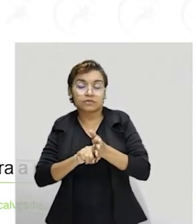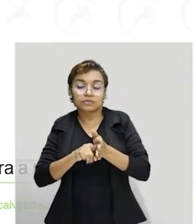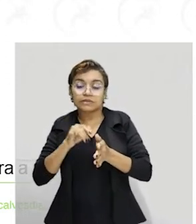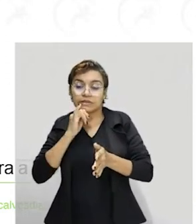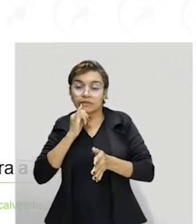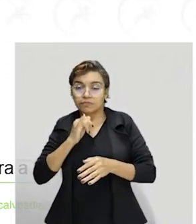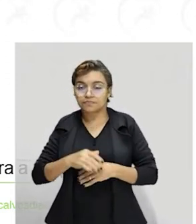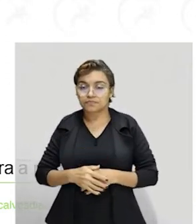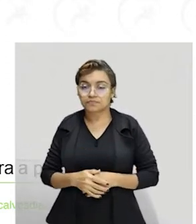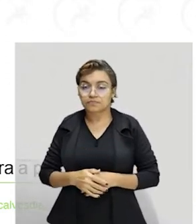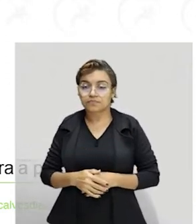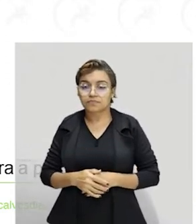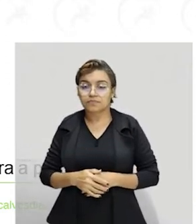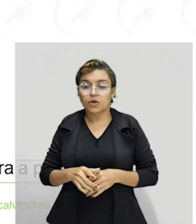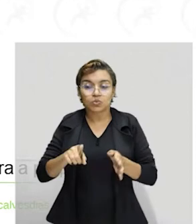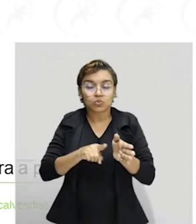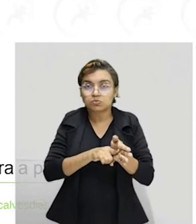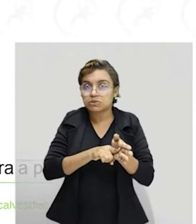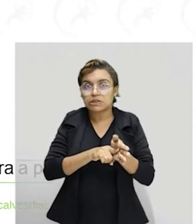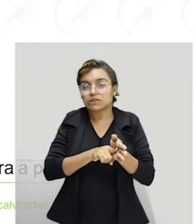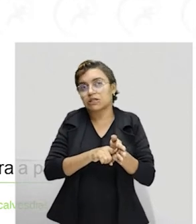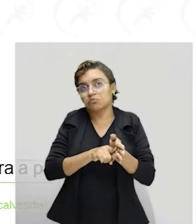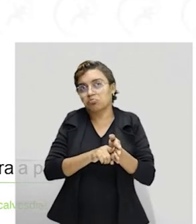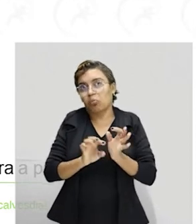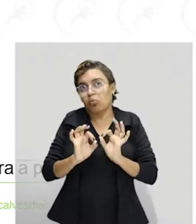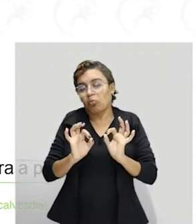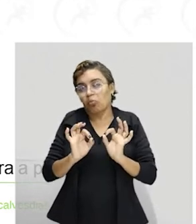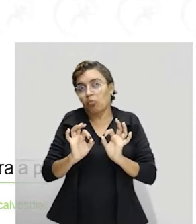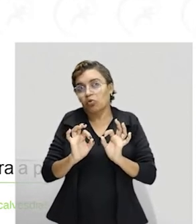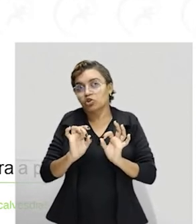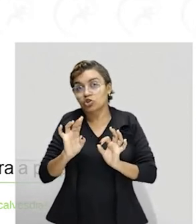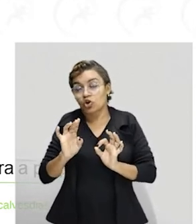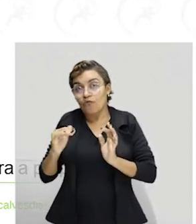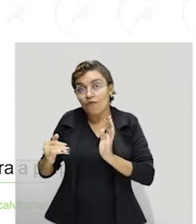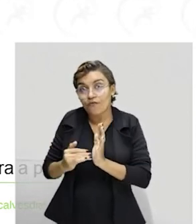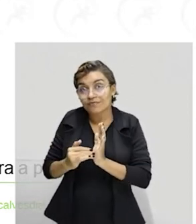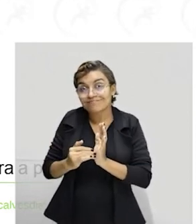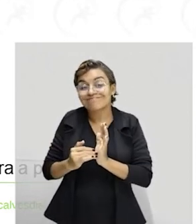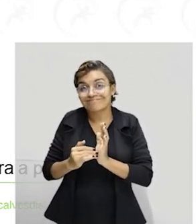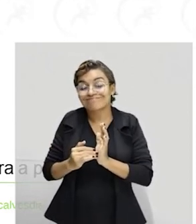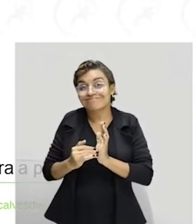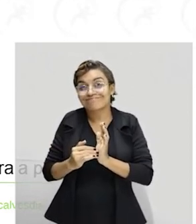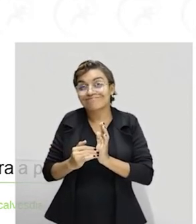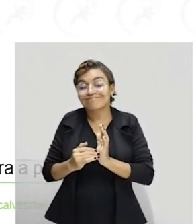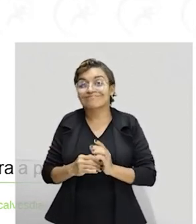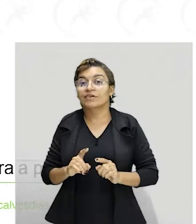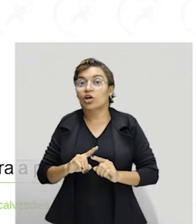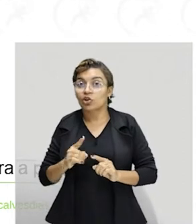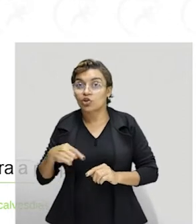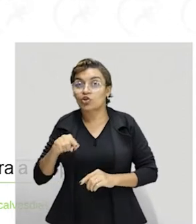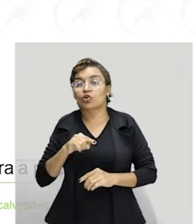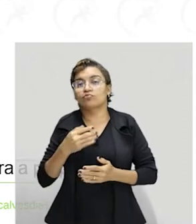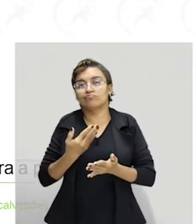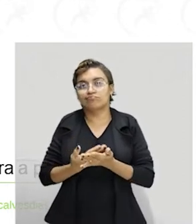fez a subtração aqui nesse desenvolvimento, a gente só fez lá no finalzinho, mas, repito, nós estamos